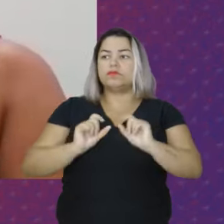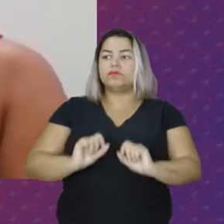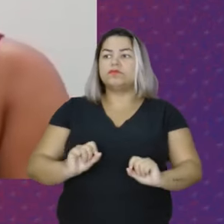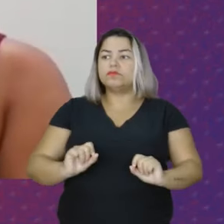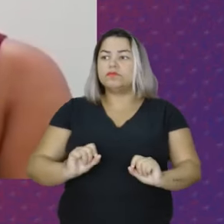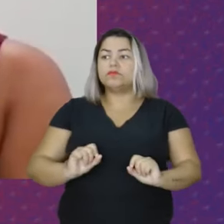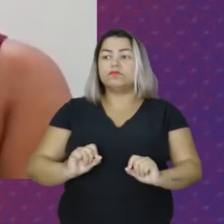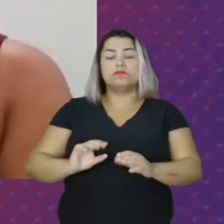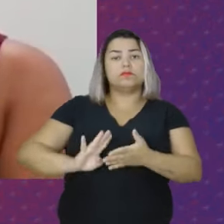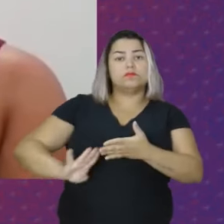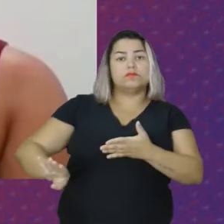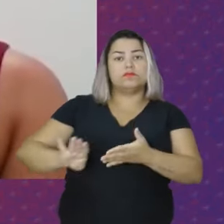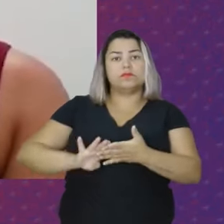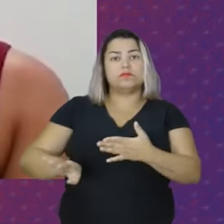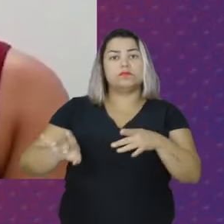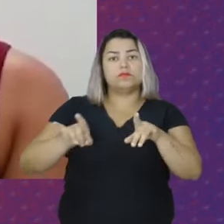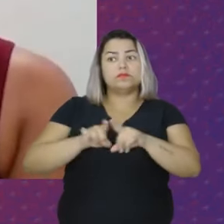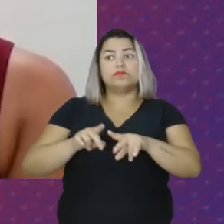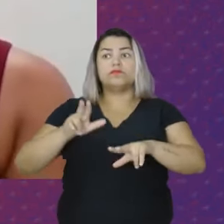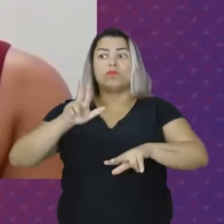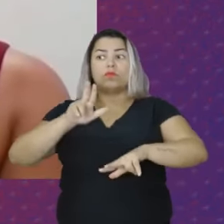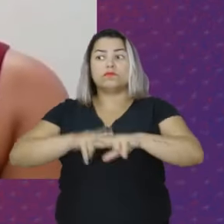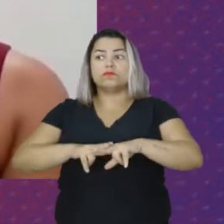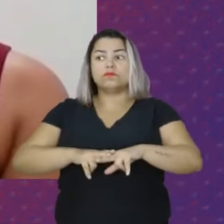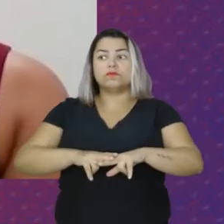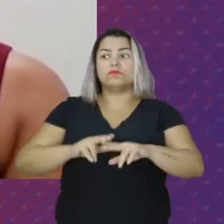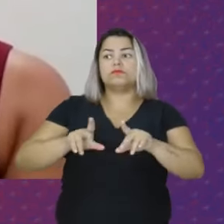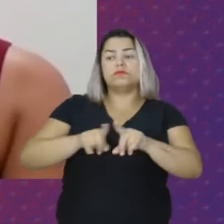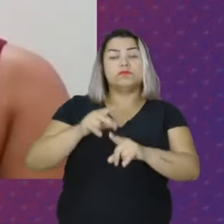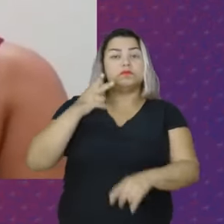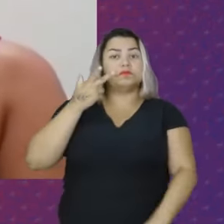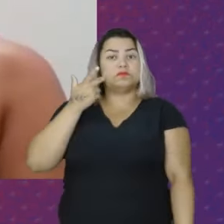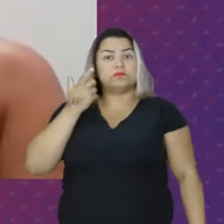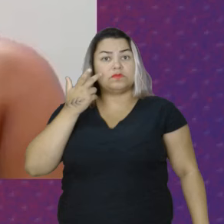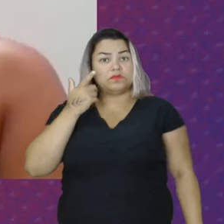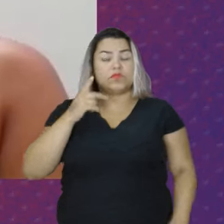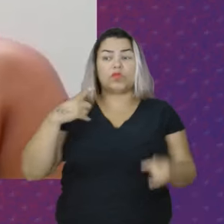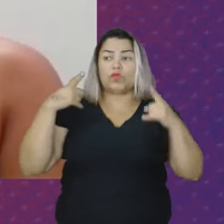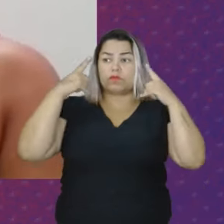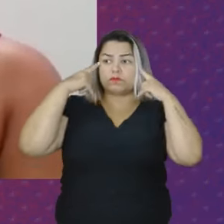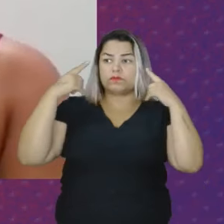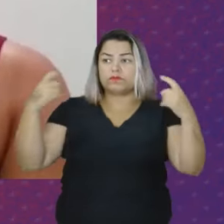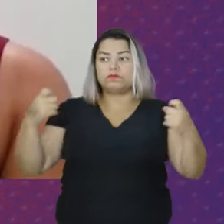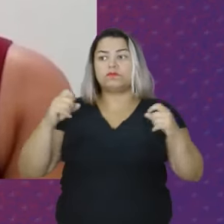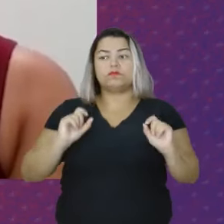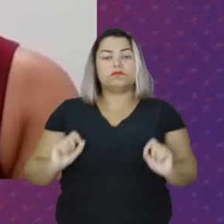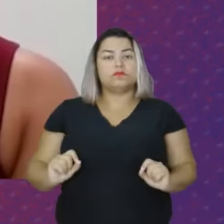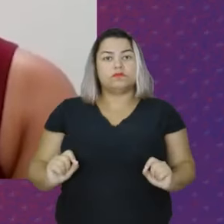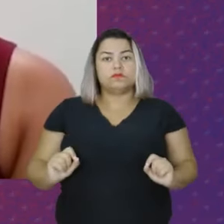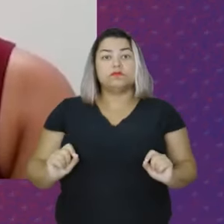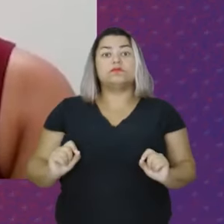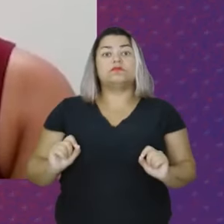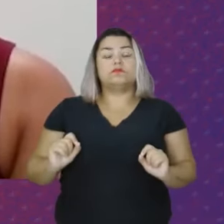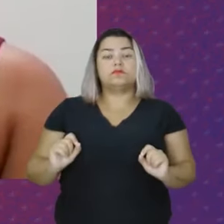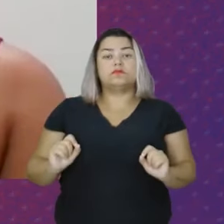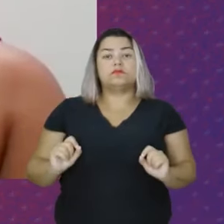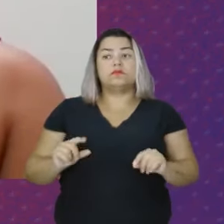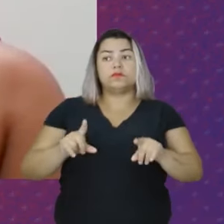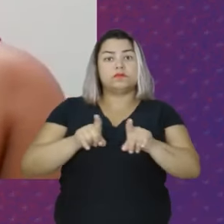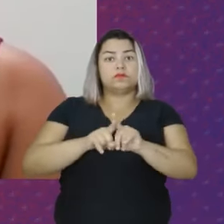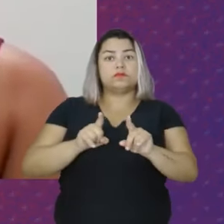De exclusão, de encarceramento E de naturalização das violências Em especial